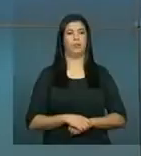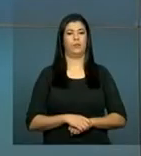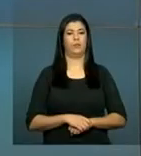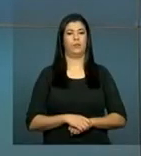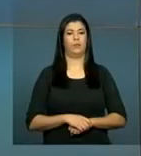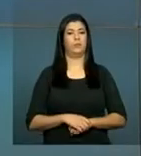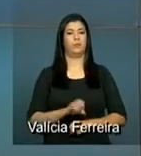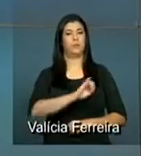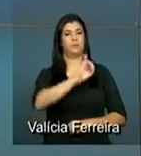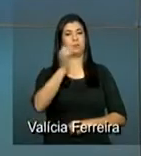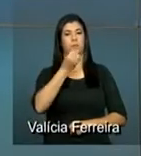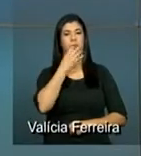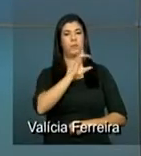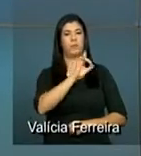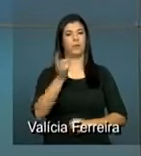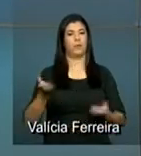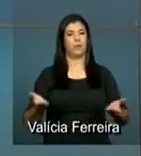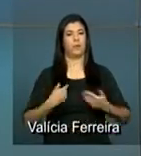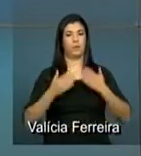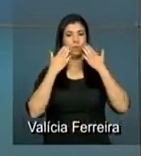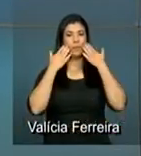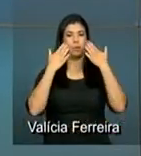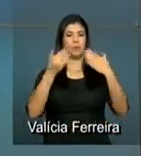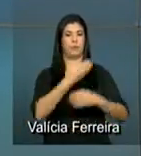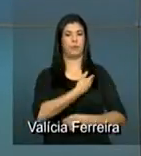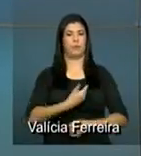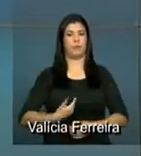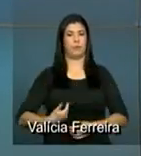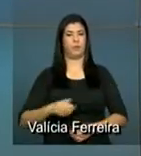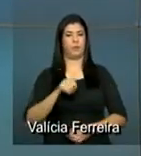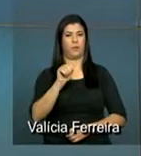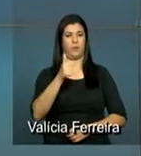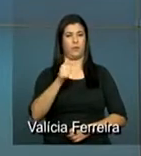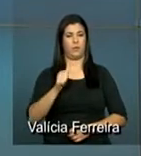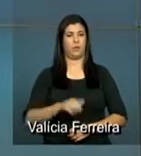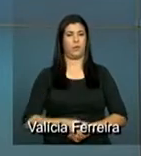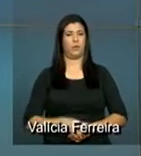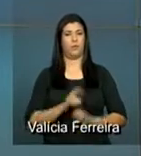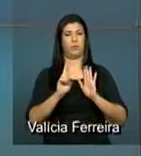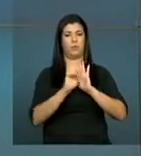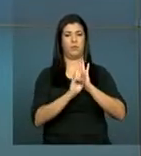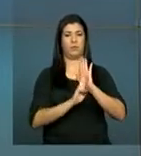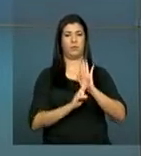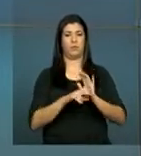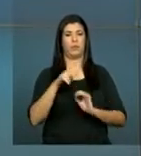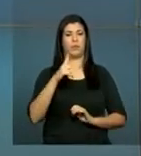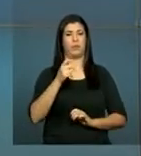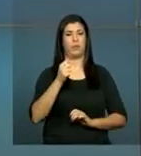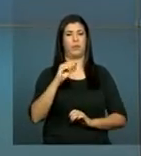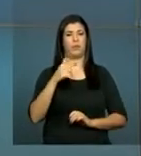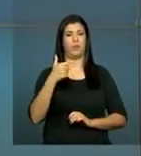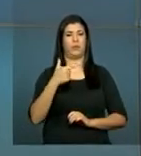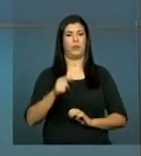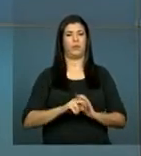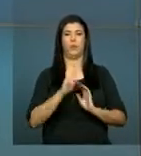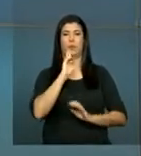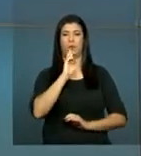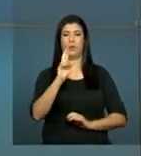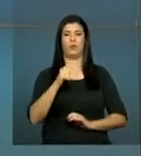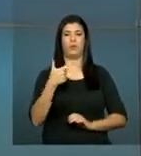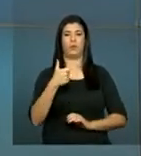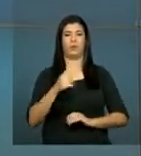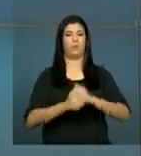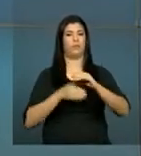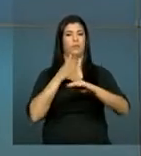Olá, bom dia. Será apresentado hoje pelo governo o 11º balanço do PAC-2. Os resultados do segundo ciclo de